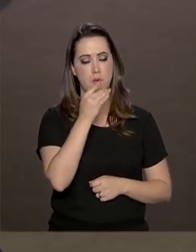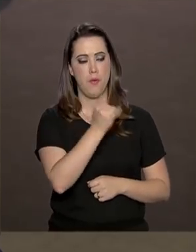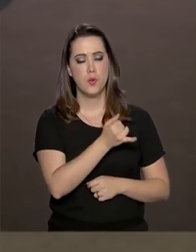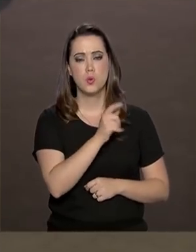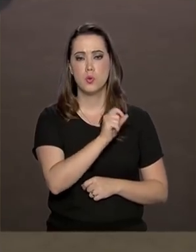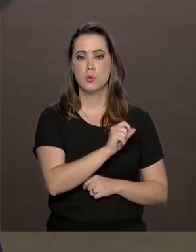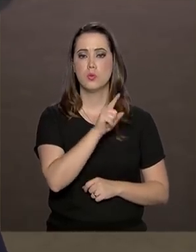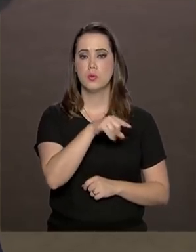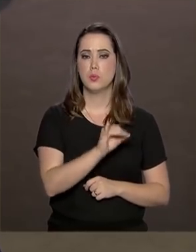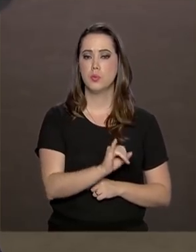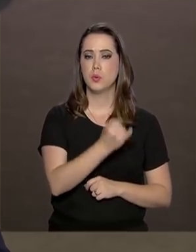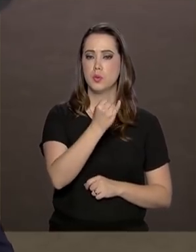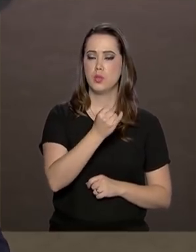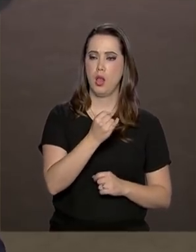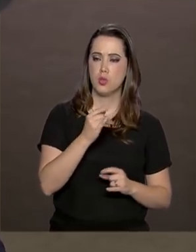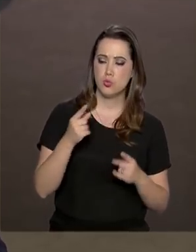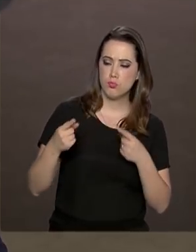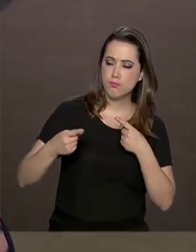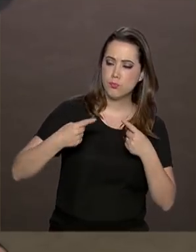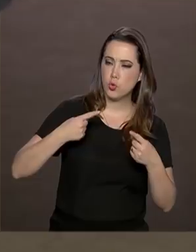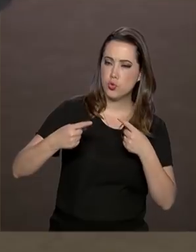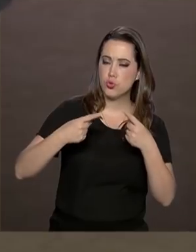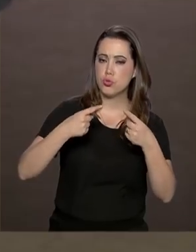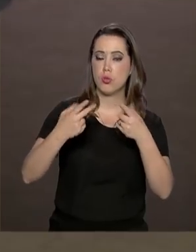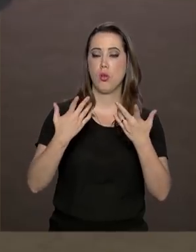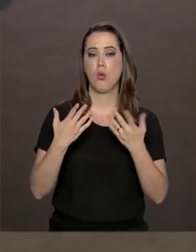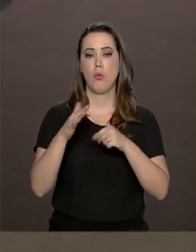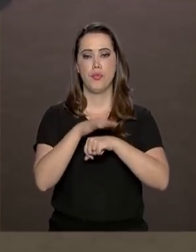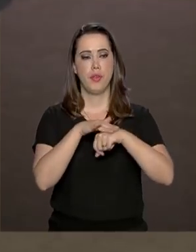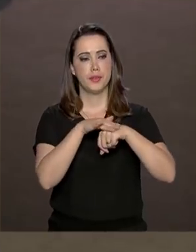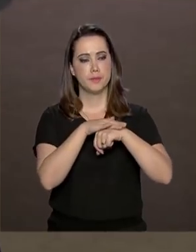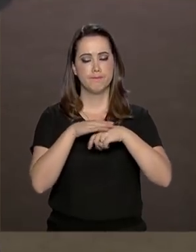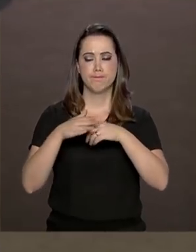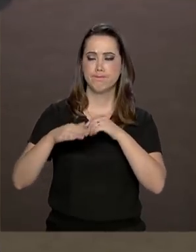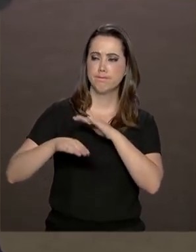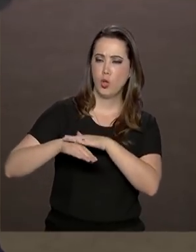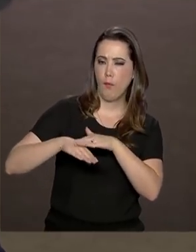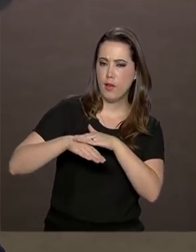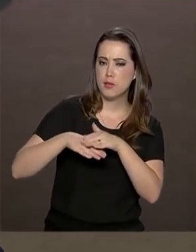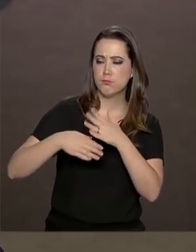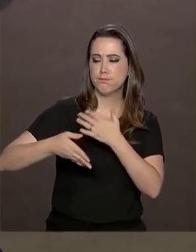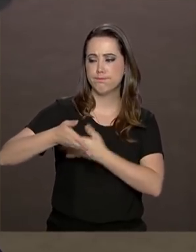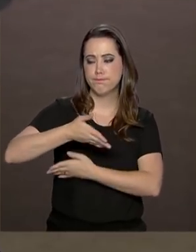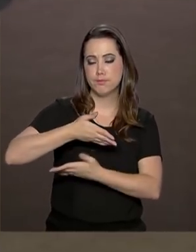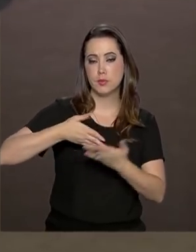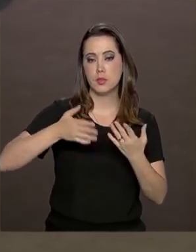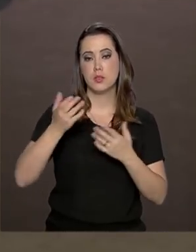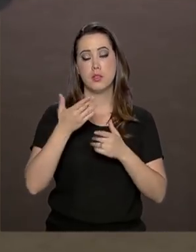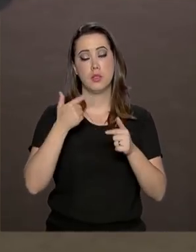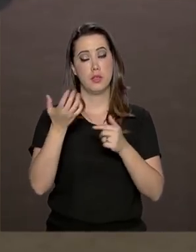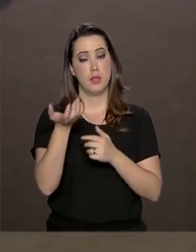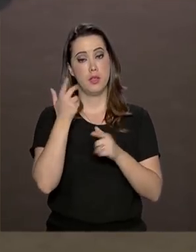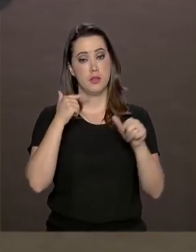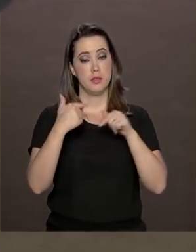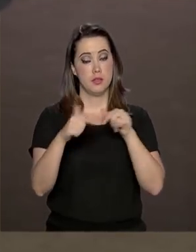é uma oportunidade de diálogo entre ele e esses grupos indígenas e que quer trabalhar por esses grupos, principalmente na questão da produção